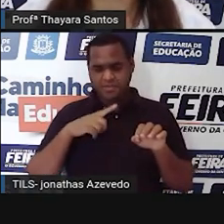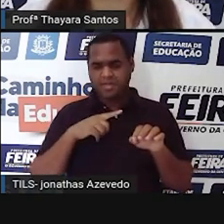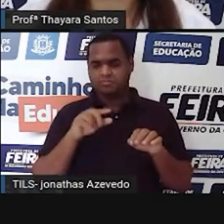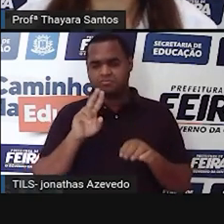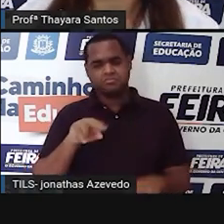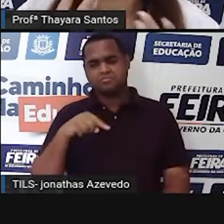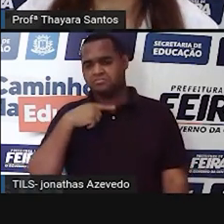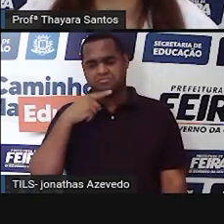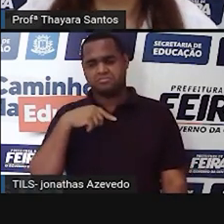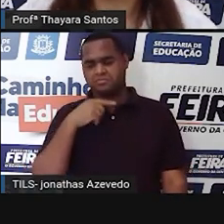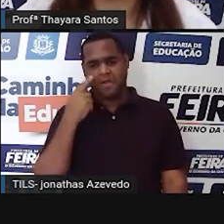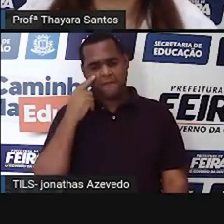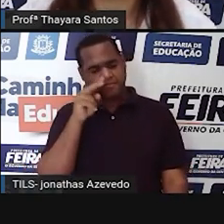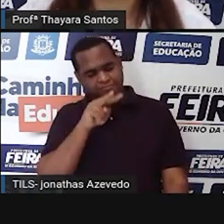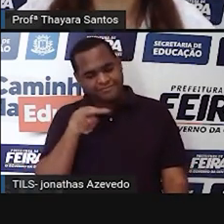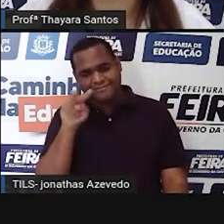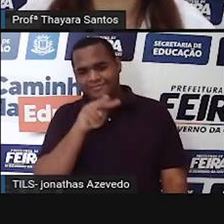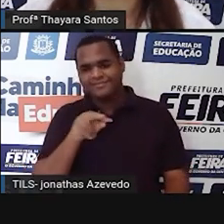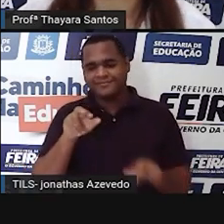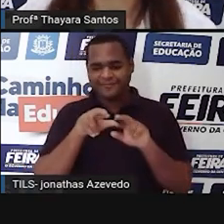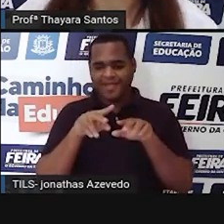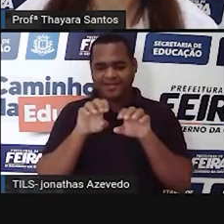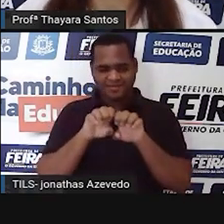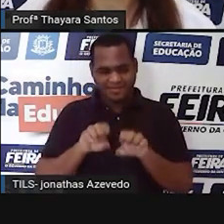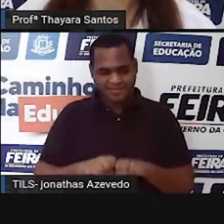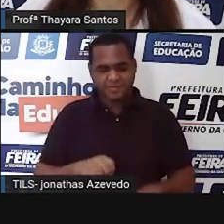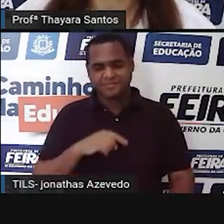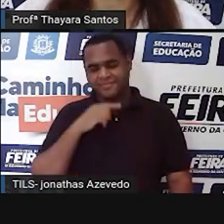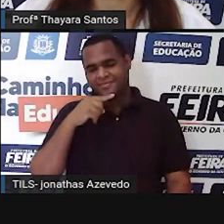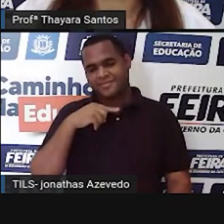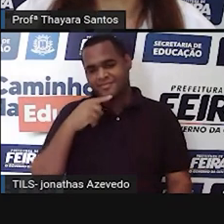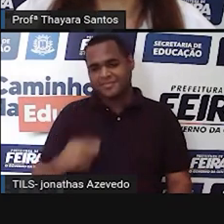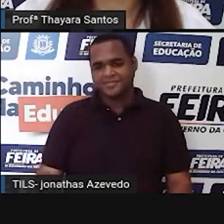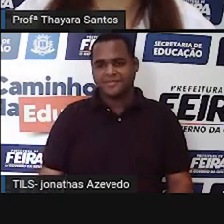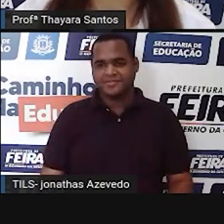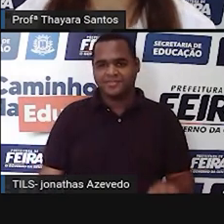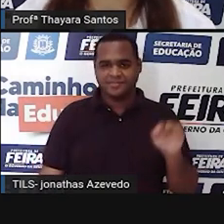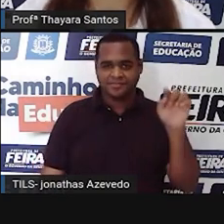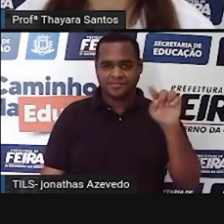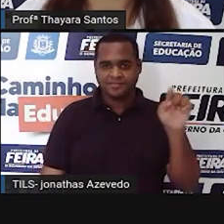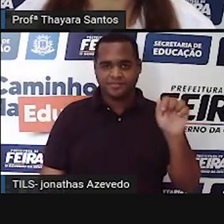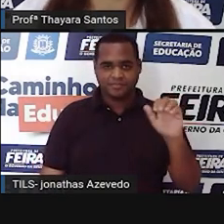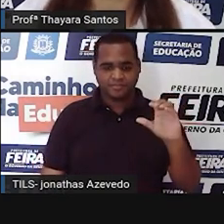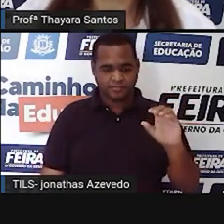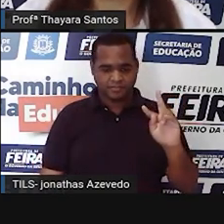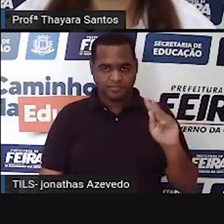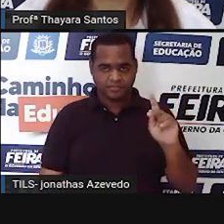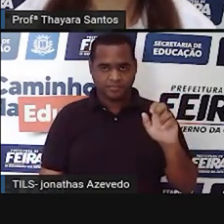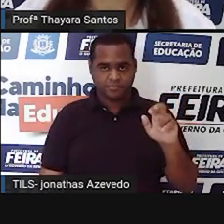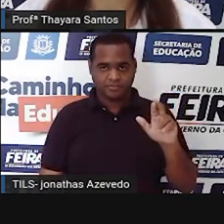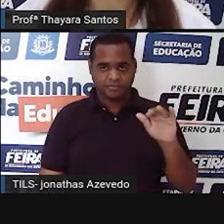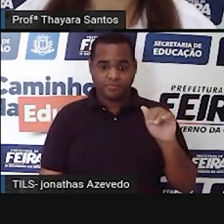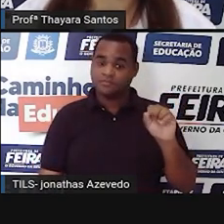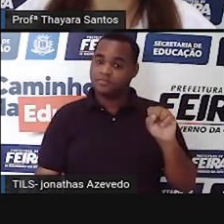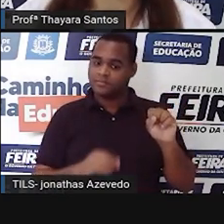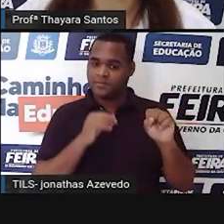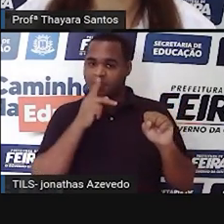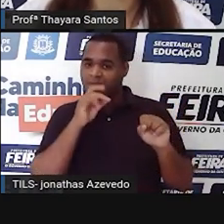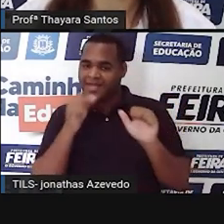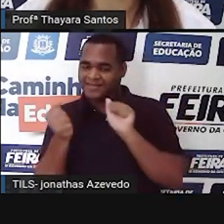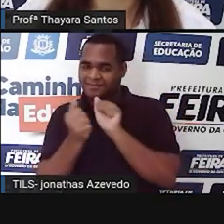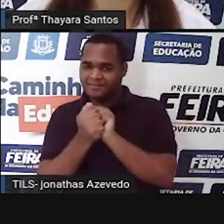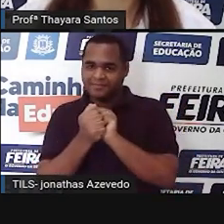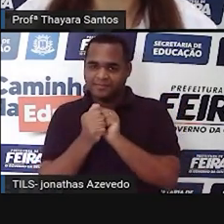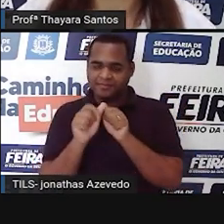permitisse com que a gente visualizasse essas estruturas. E Zacharias Janssen e o pai dele, que é Hans Janssen, eles eram